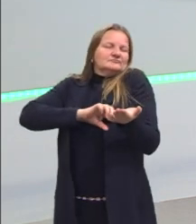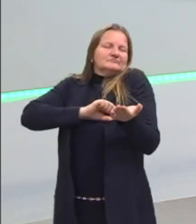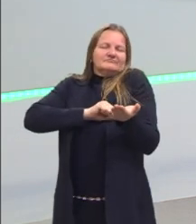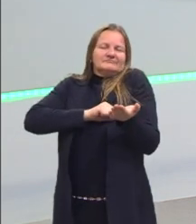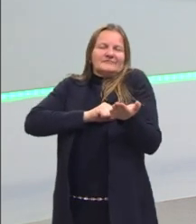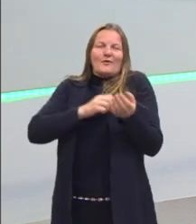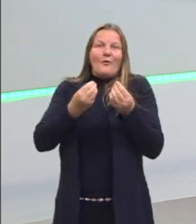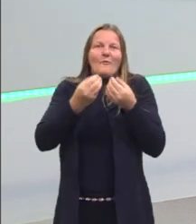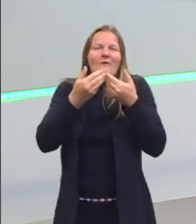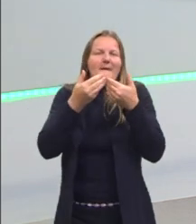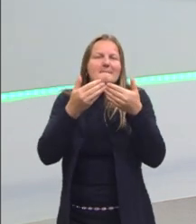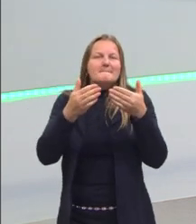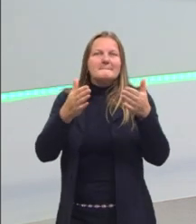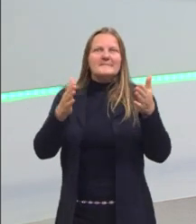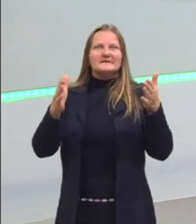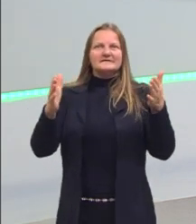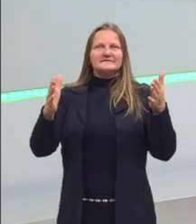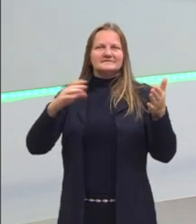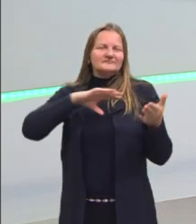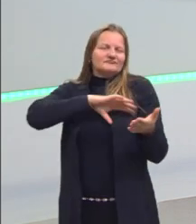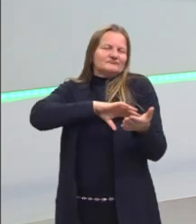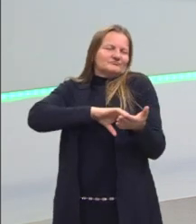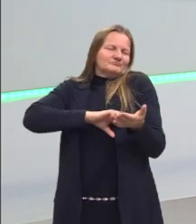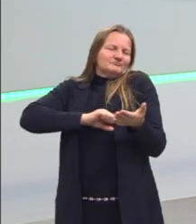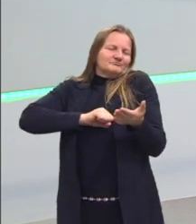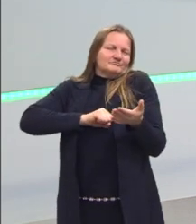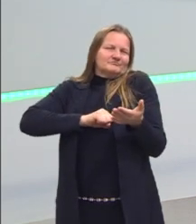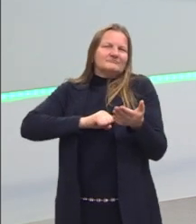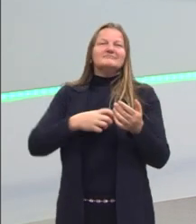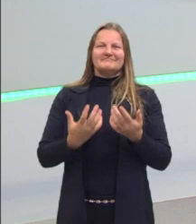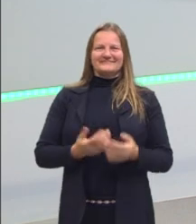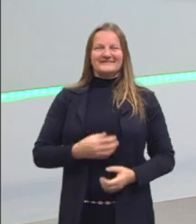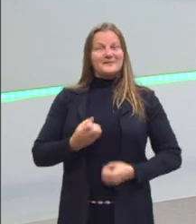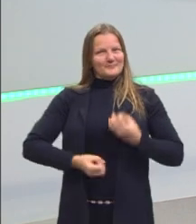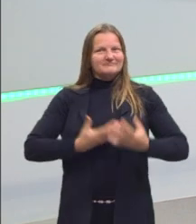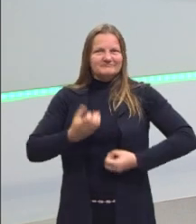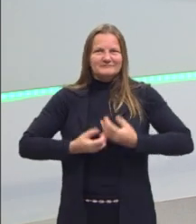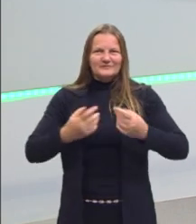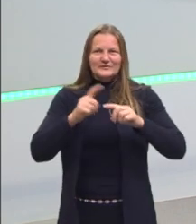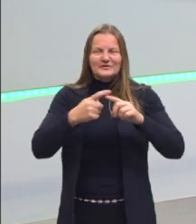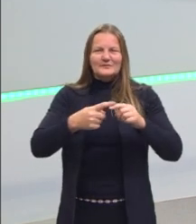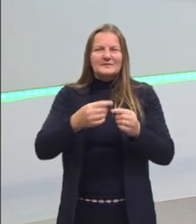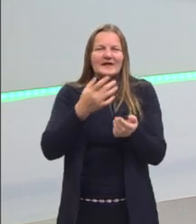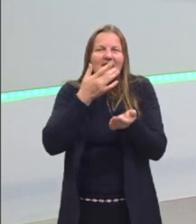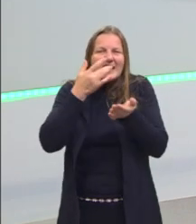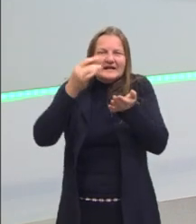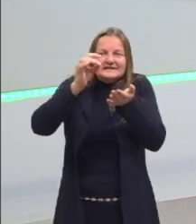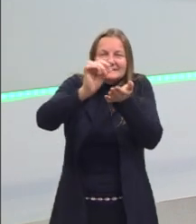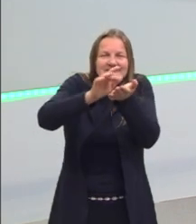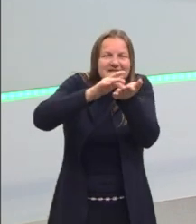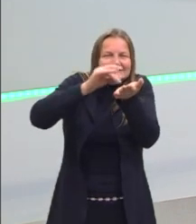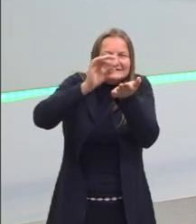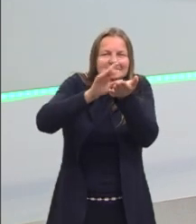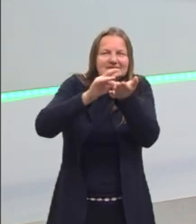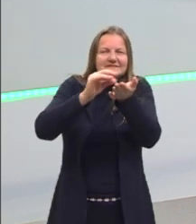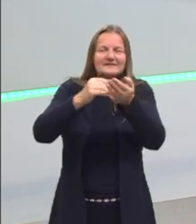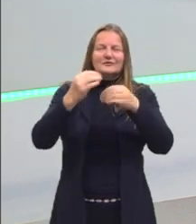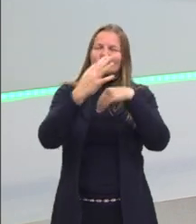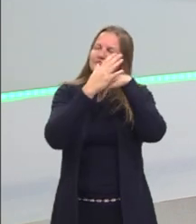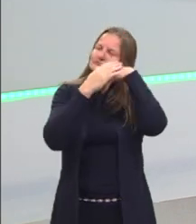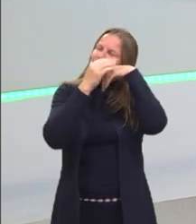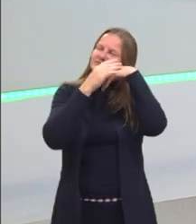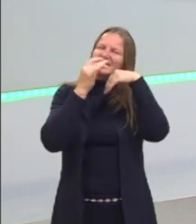cartas de amor. Não com essa cola, mas com saliva. E abrir ali com os